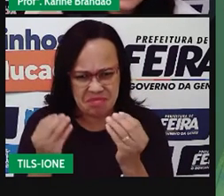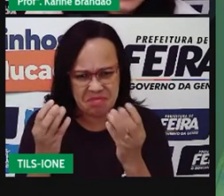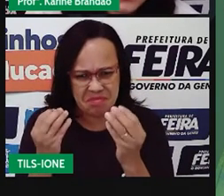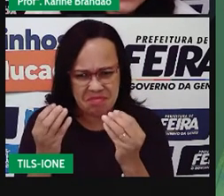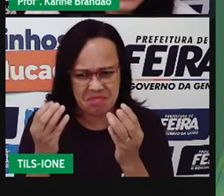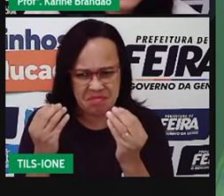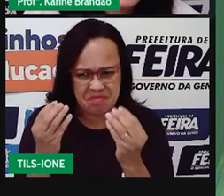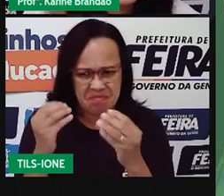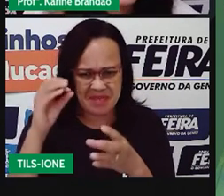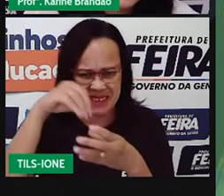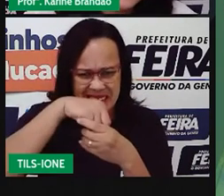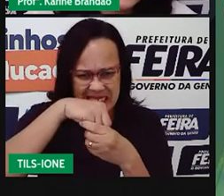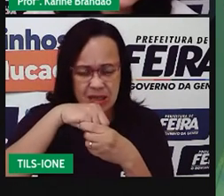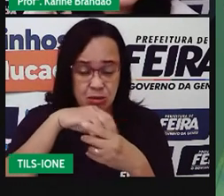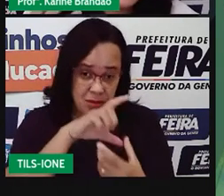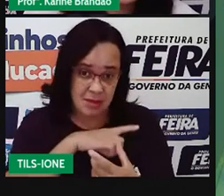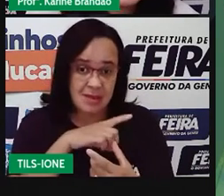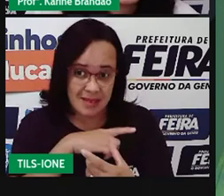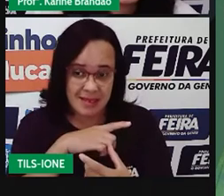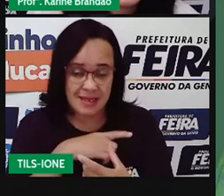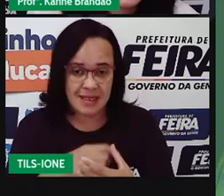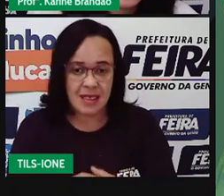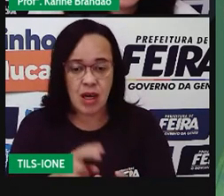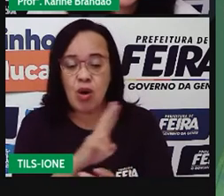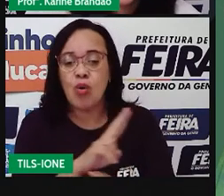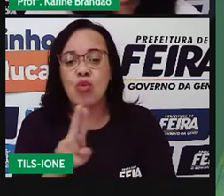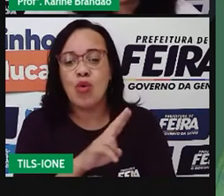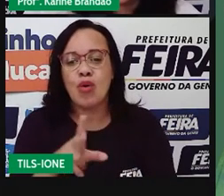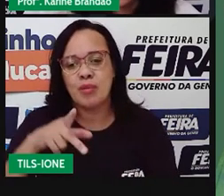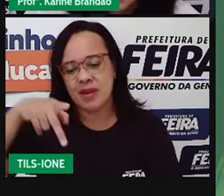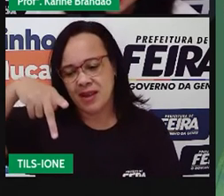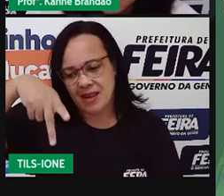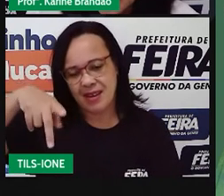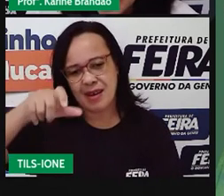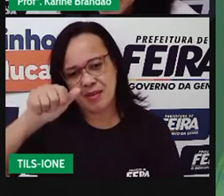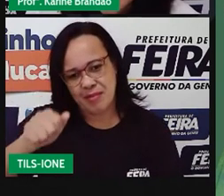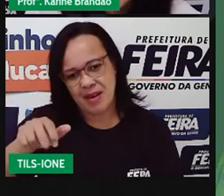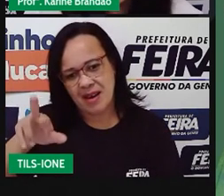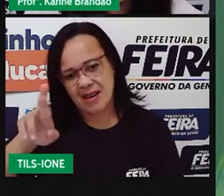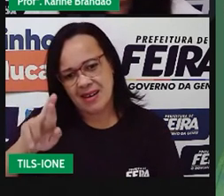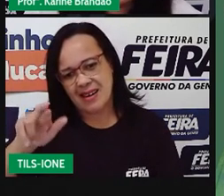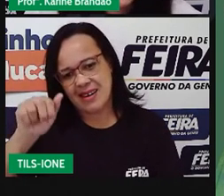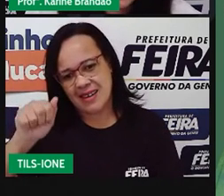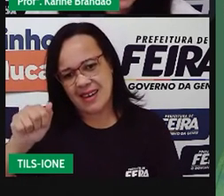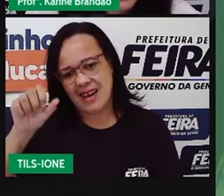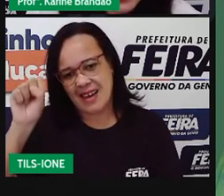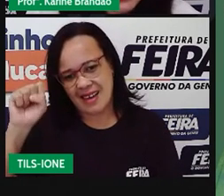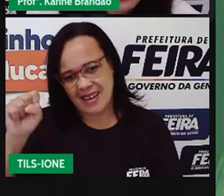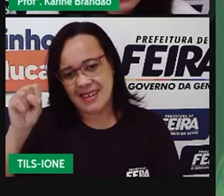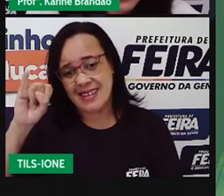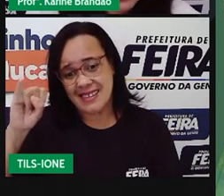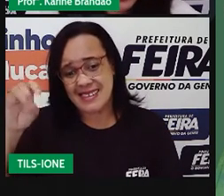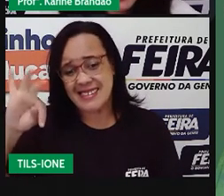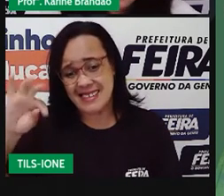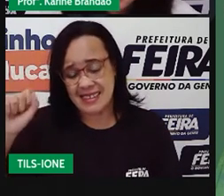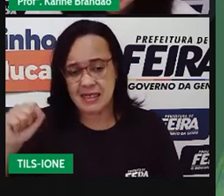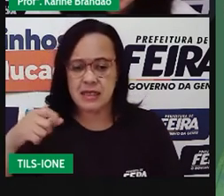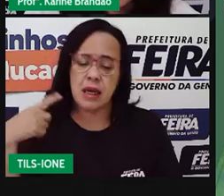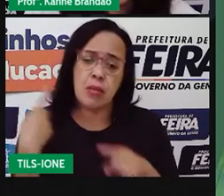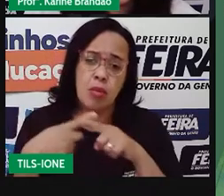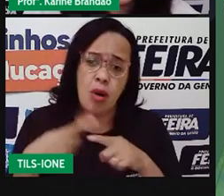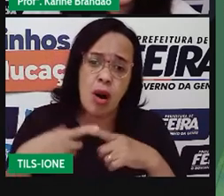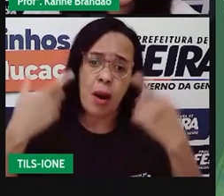são esses indivíduos? Esses indivíduos são parasitas, porque eles vão se alimentar e prejudicar nesse processo de